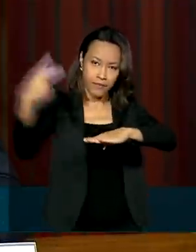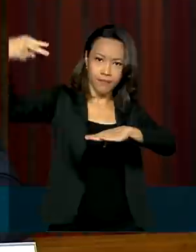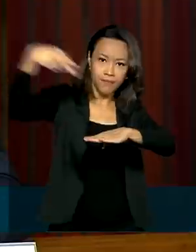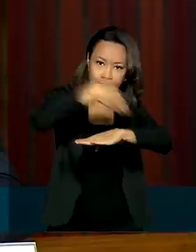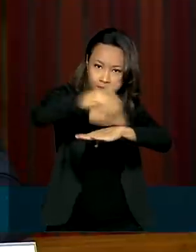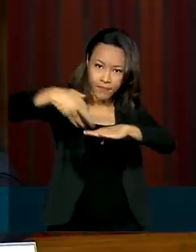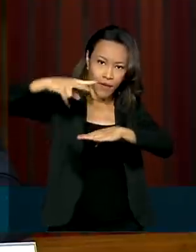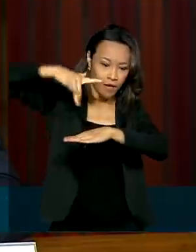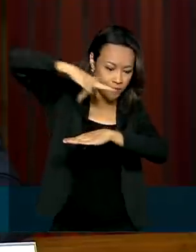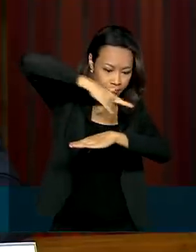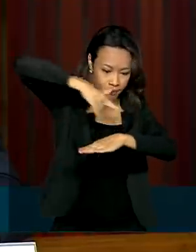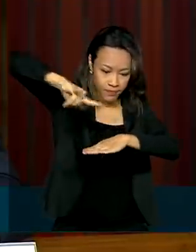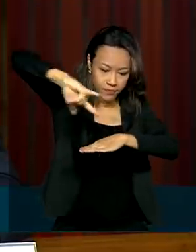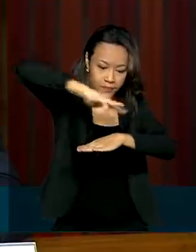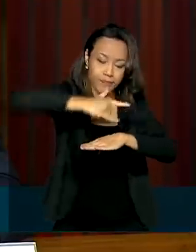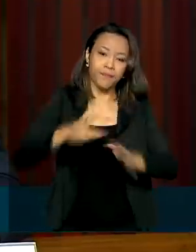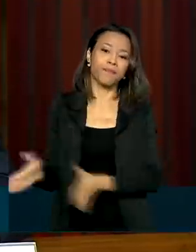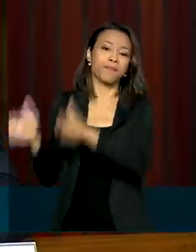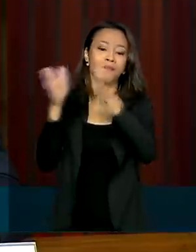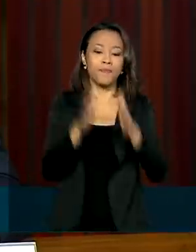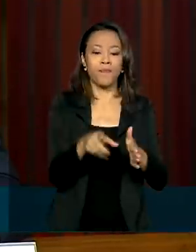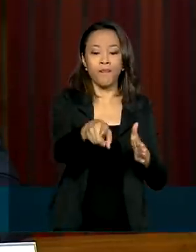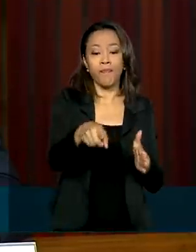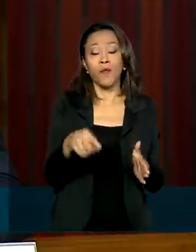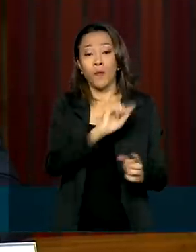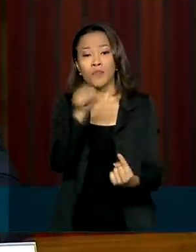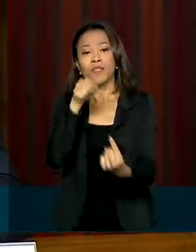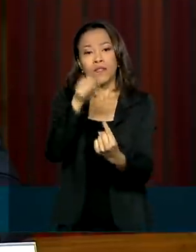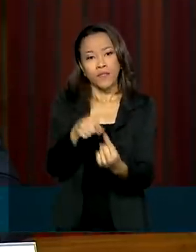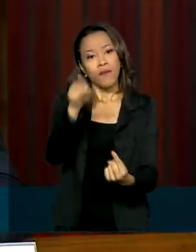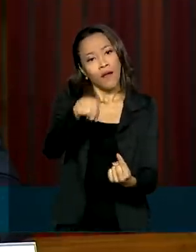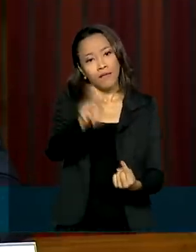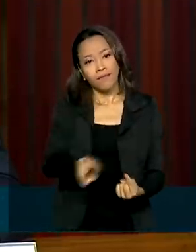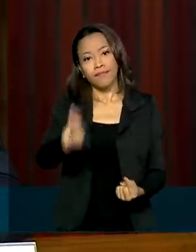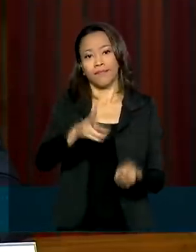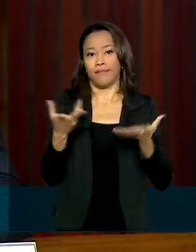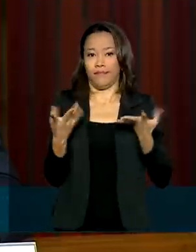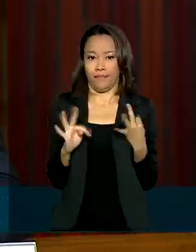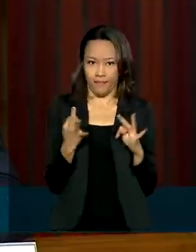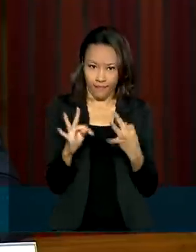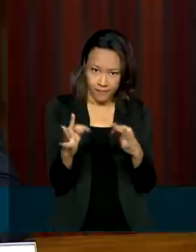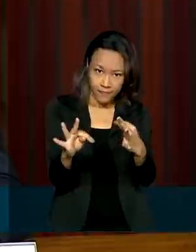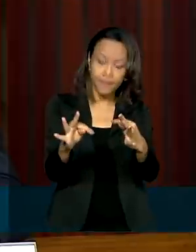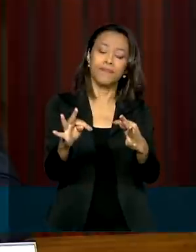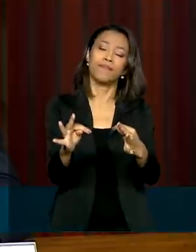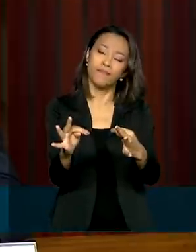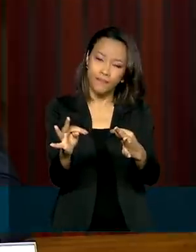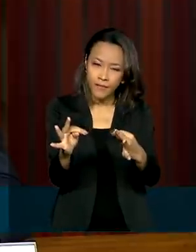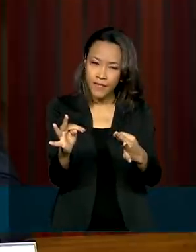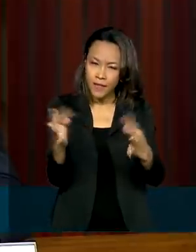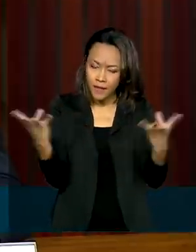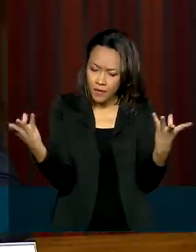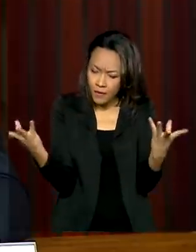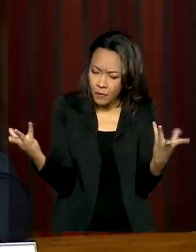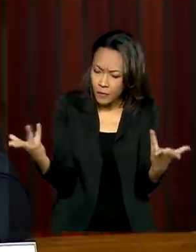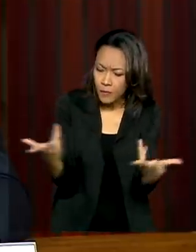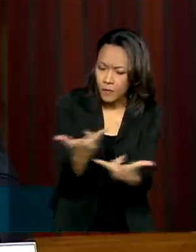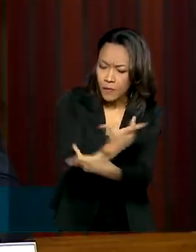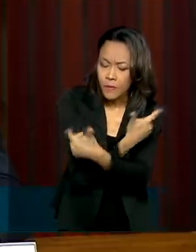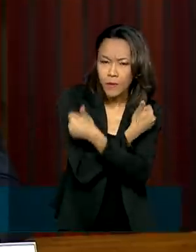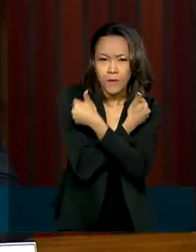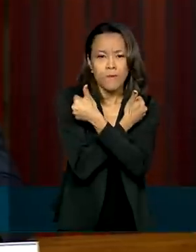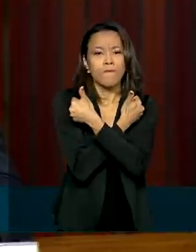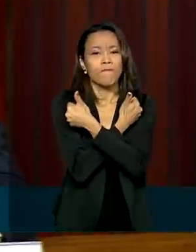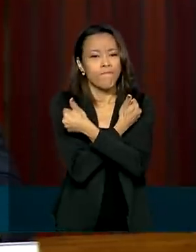modernizar a fim de trazer um trabalho, uma eficiência na